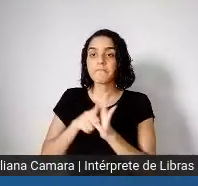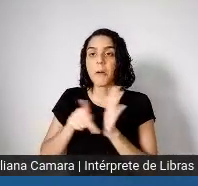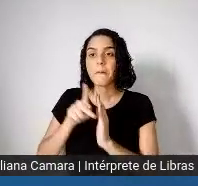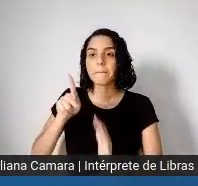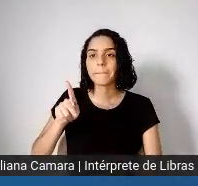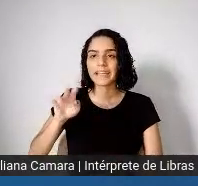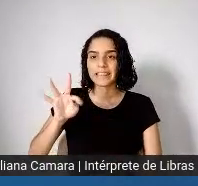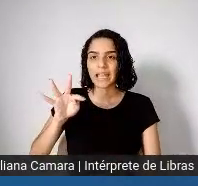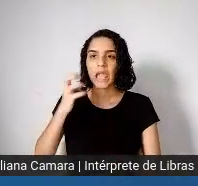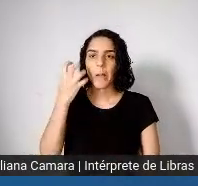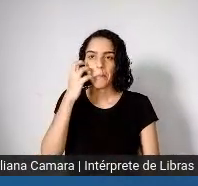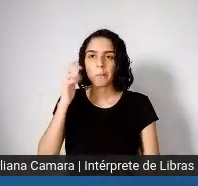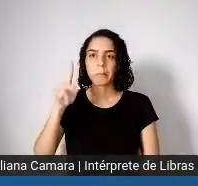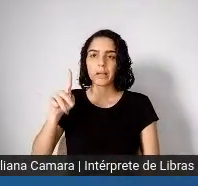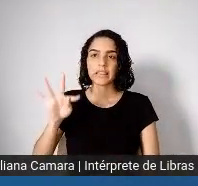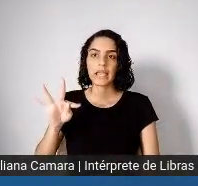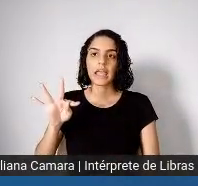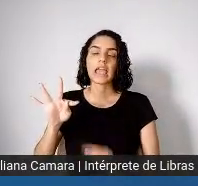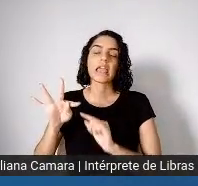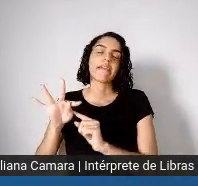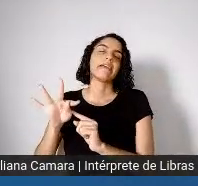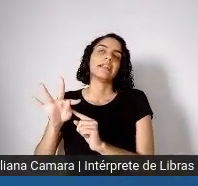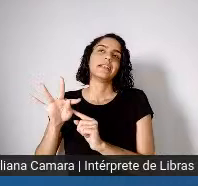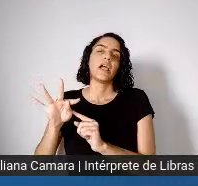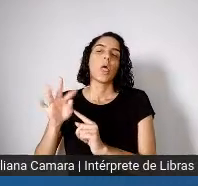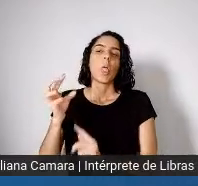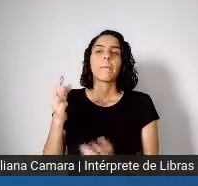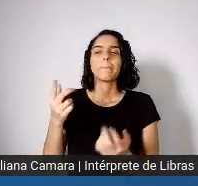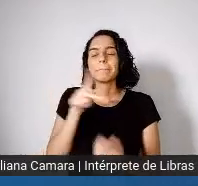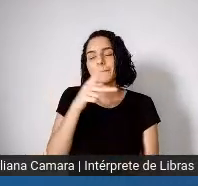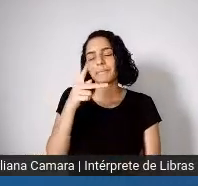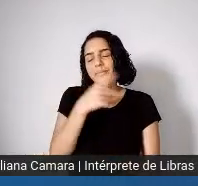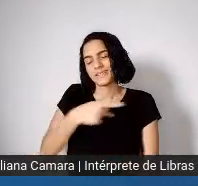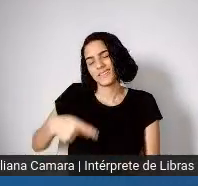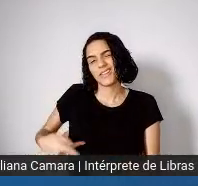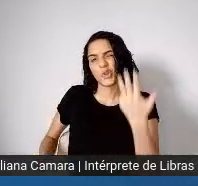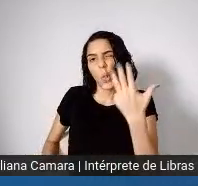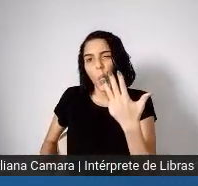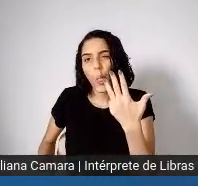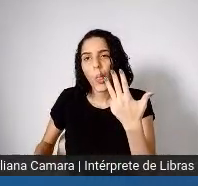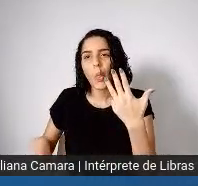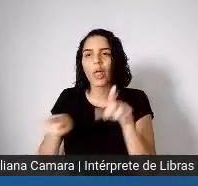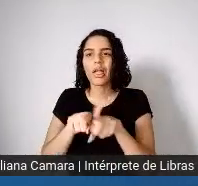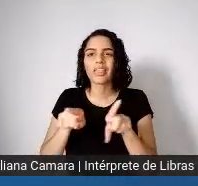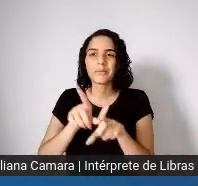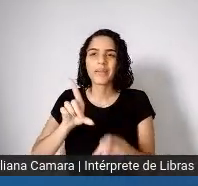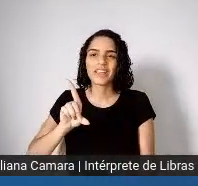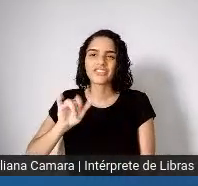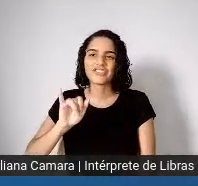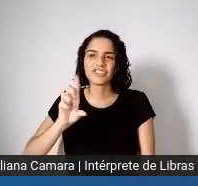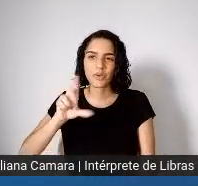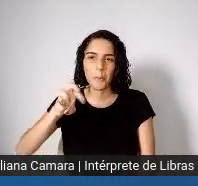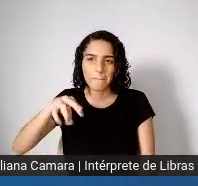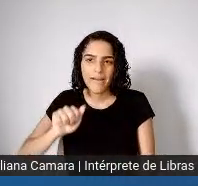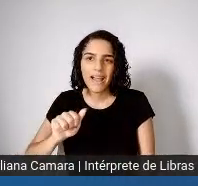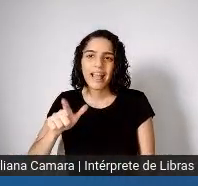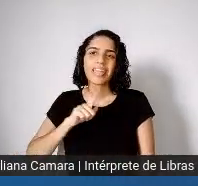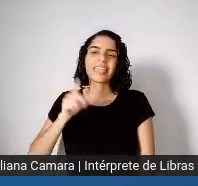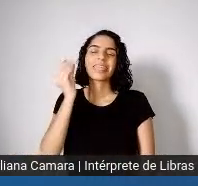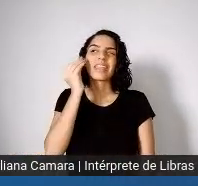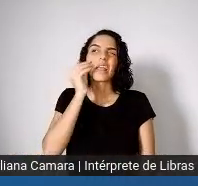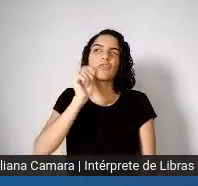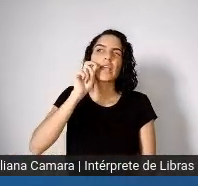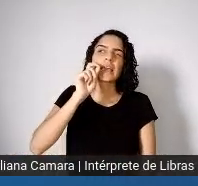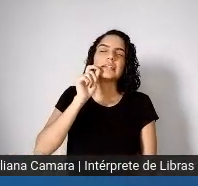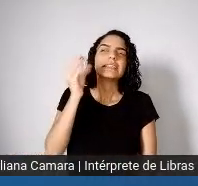Lula e Dilma, de modo tímido, se tentou arranhar essa estrutura. Arranhar. O resultado, nós vimos, foi o